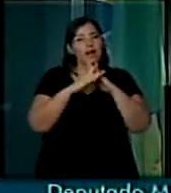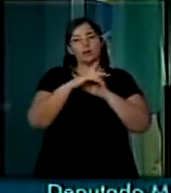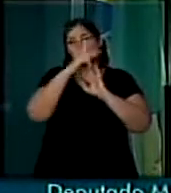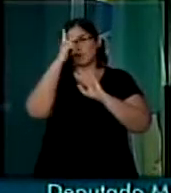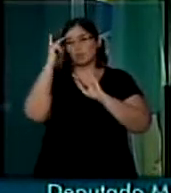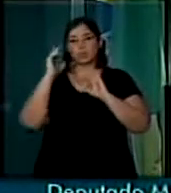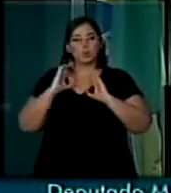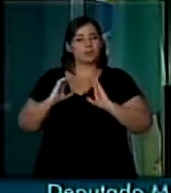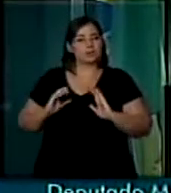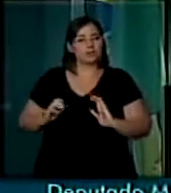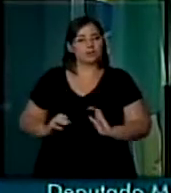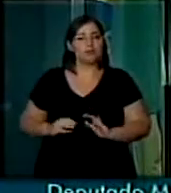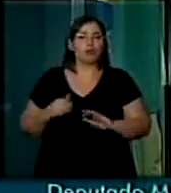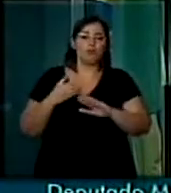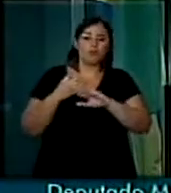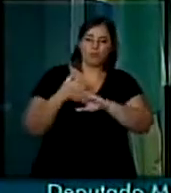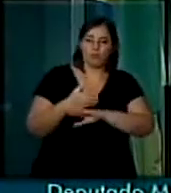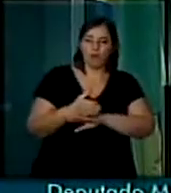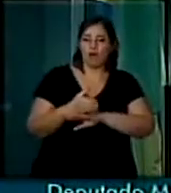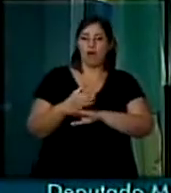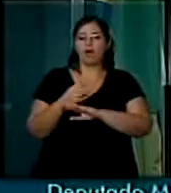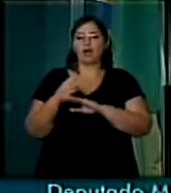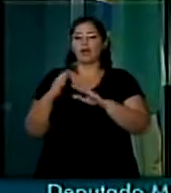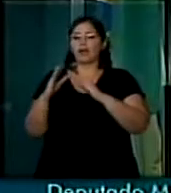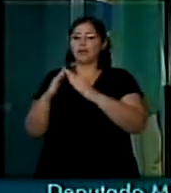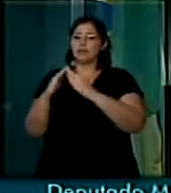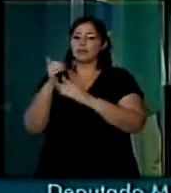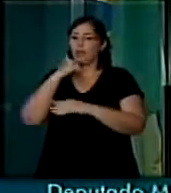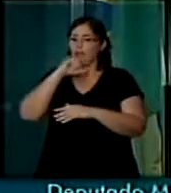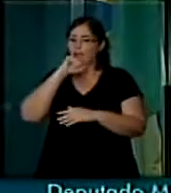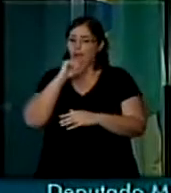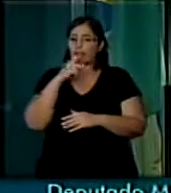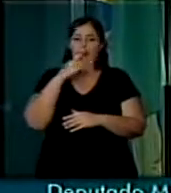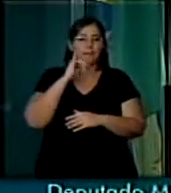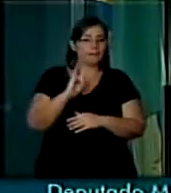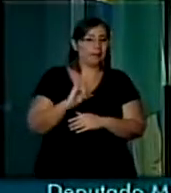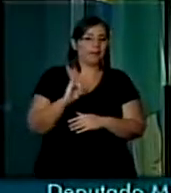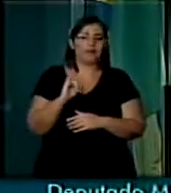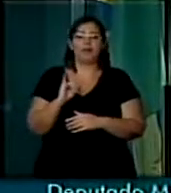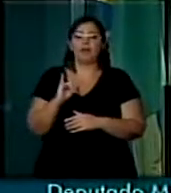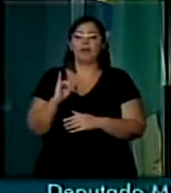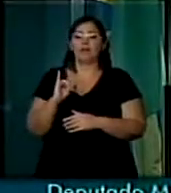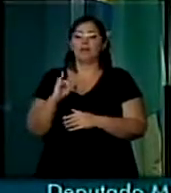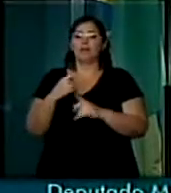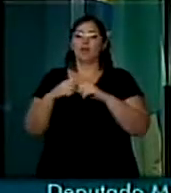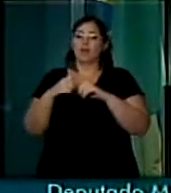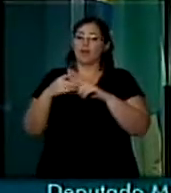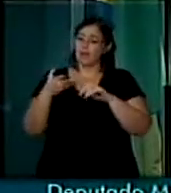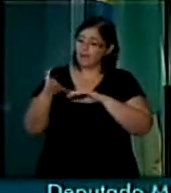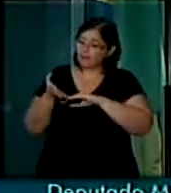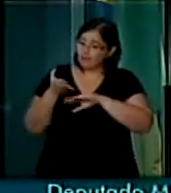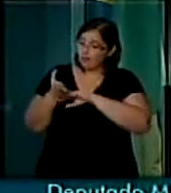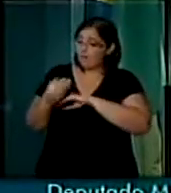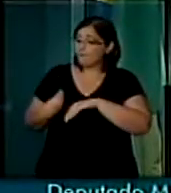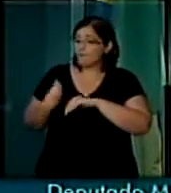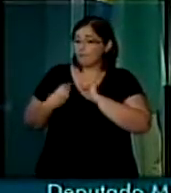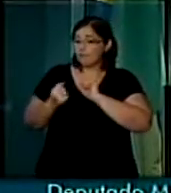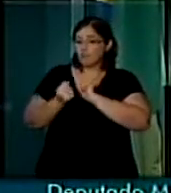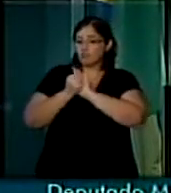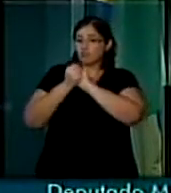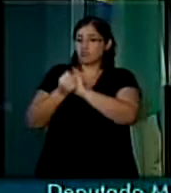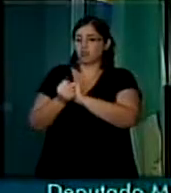cidadão, da cidadã, que vá à casa da mãe, do pai, para conviver junto, para